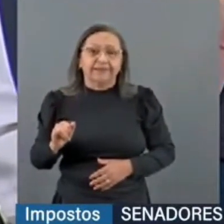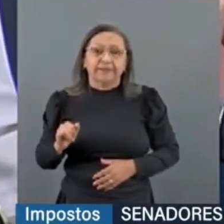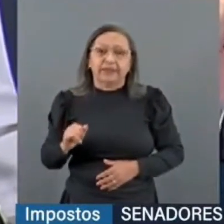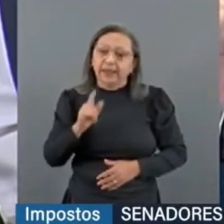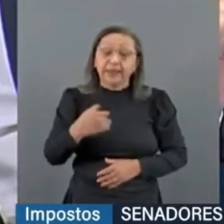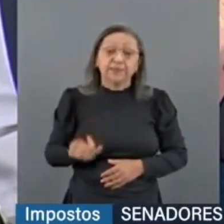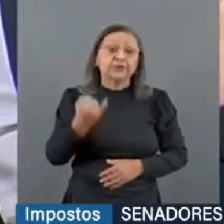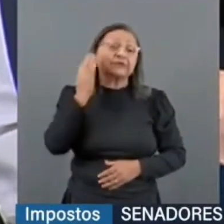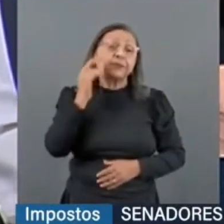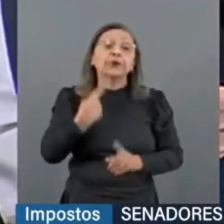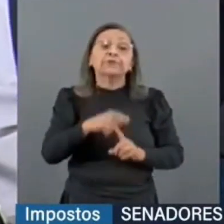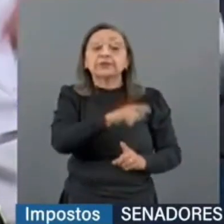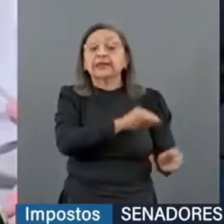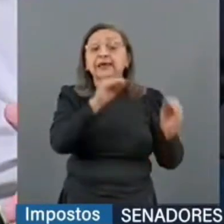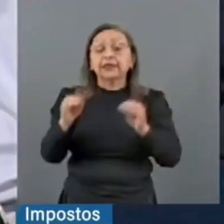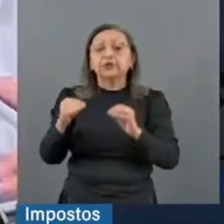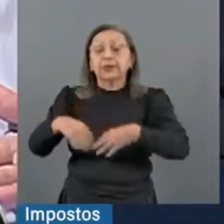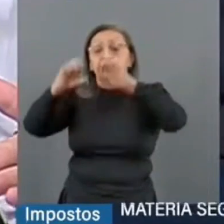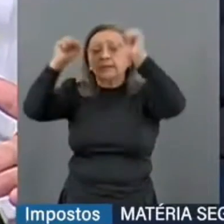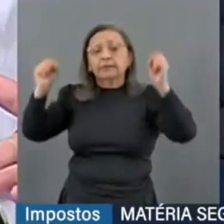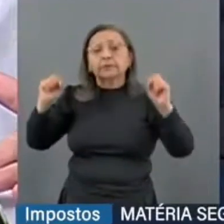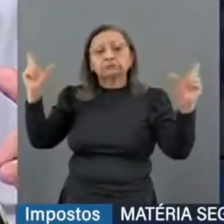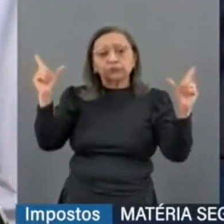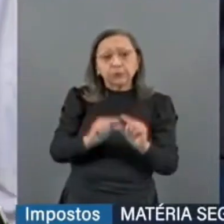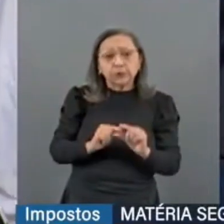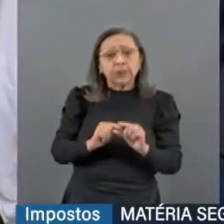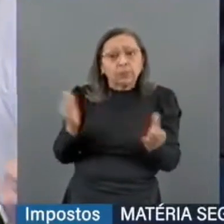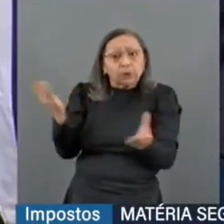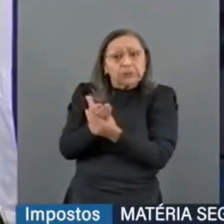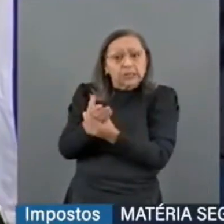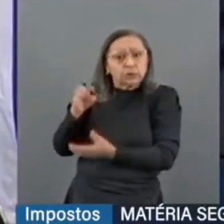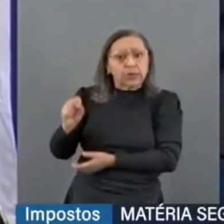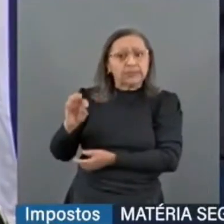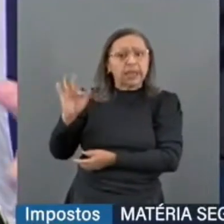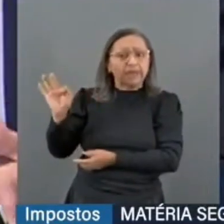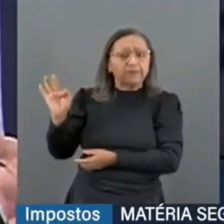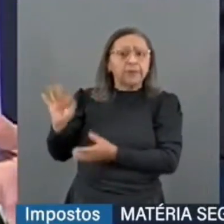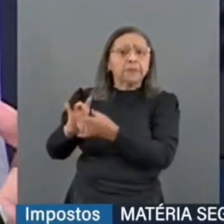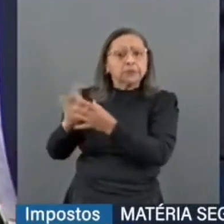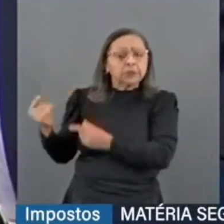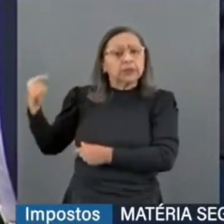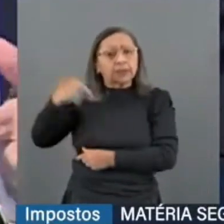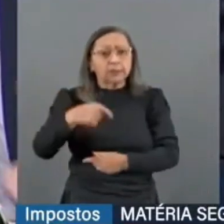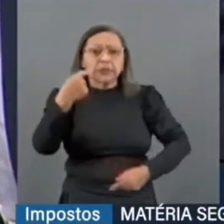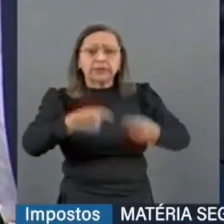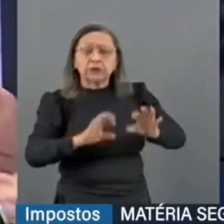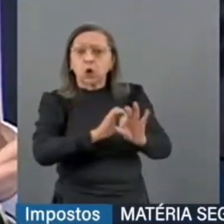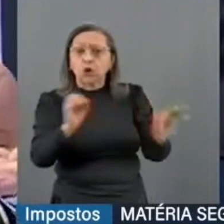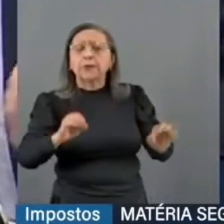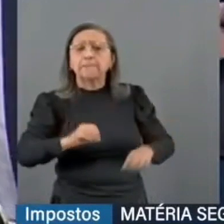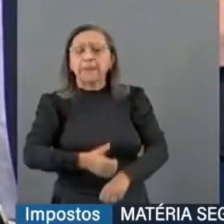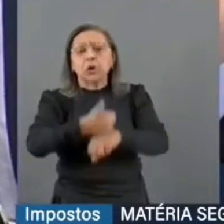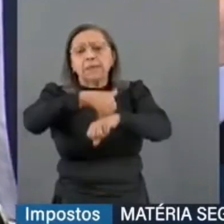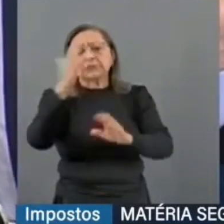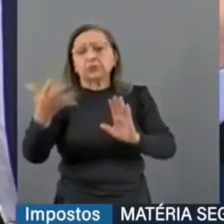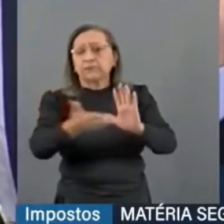para o Supremo Tribunal Federal, diminuir a carga de processo do Supremo, permitindo que haja uma deliberação ótima e mais qualificada